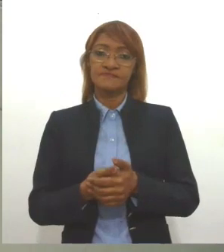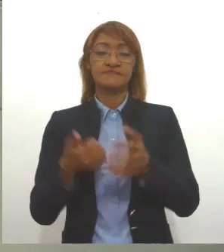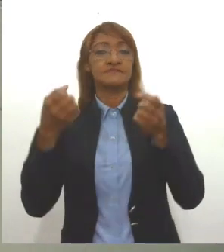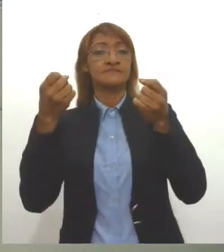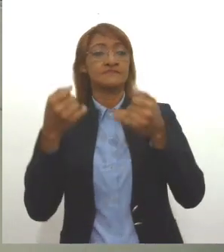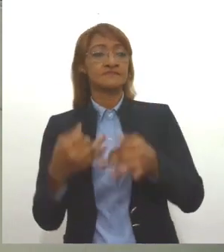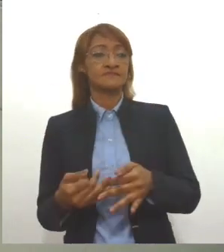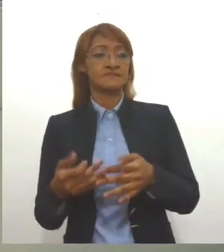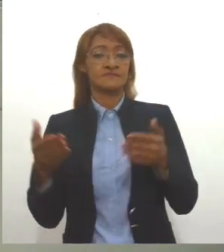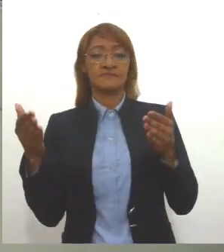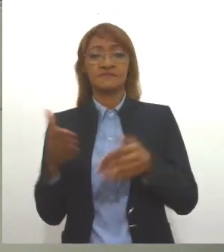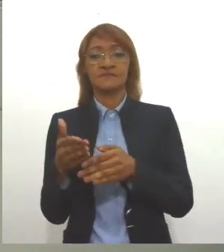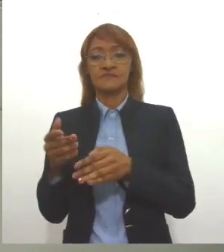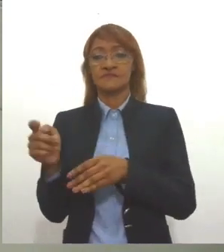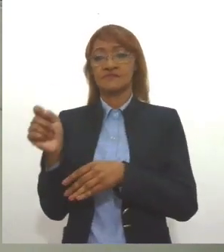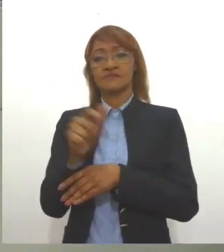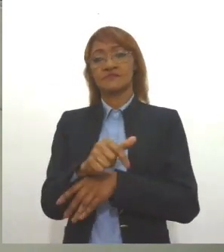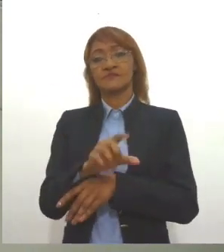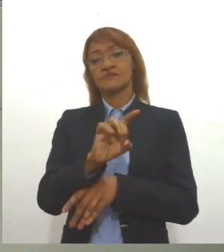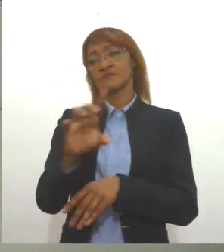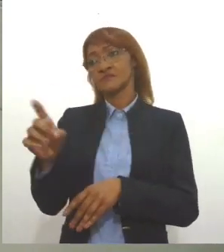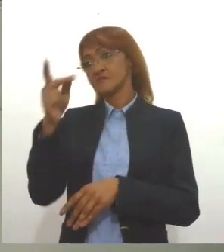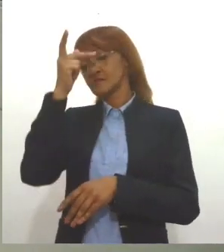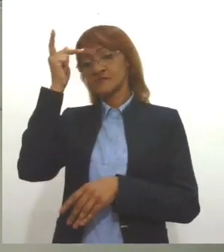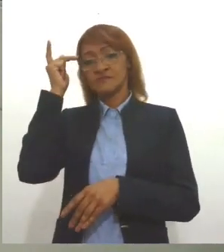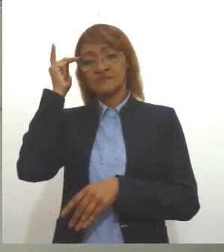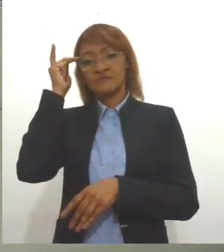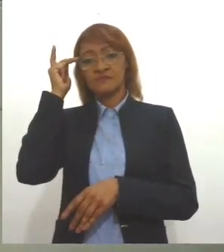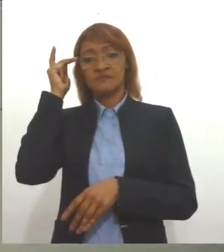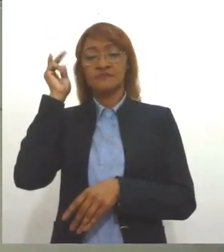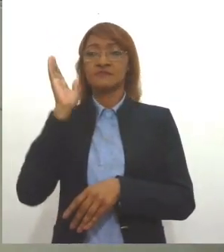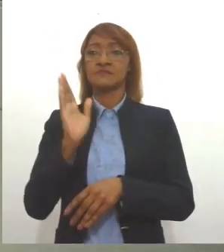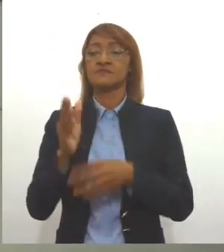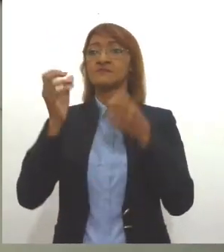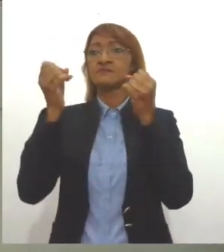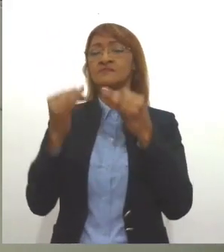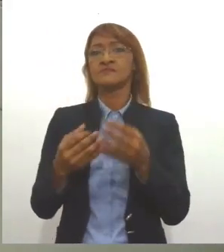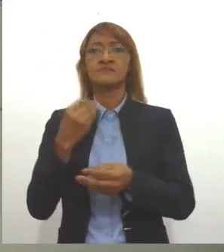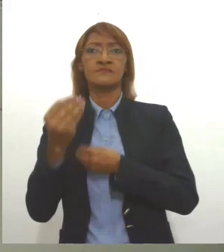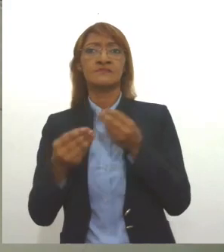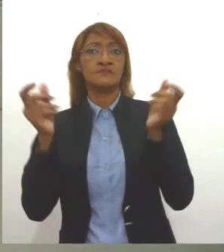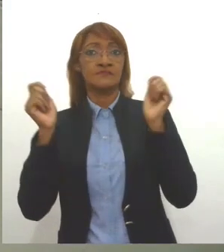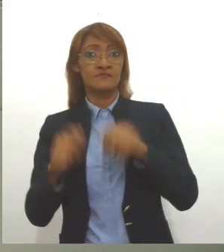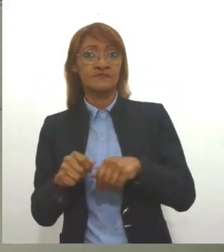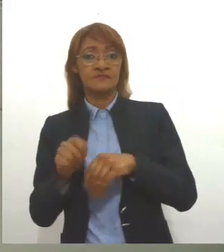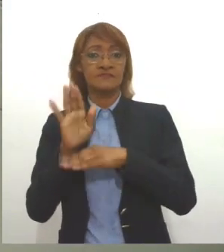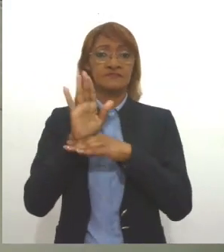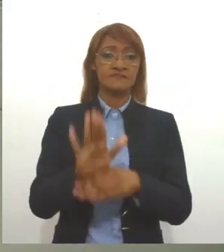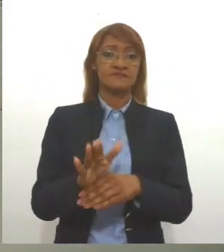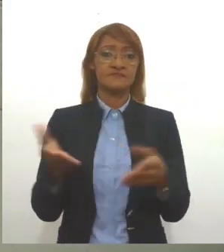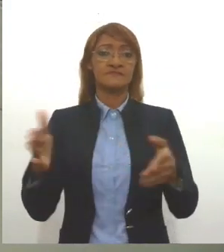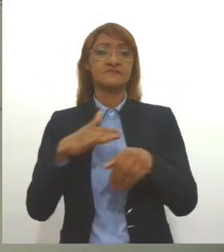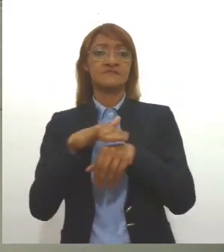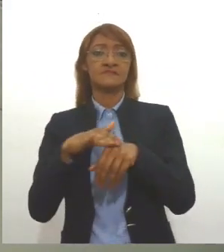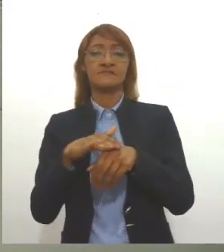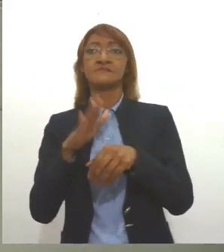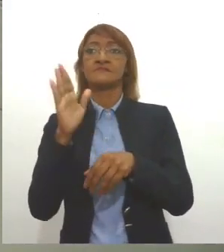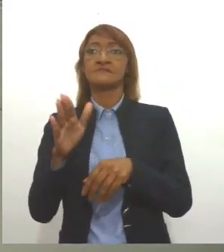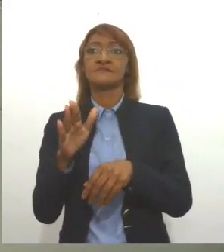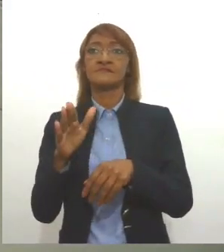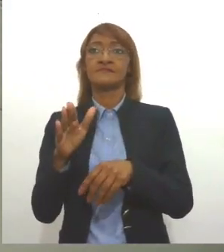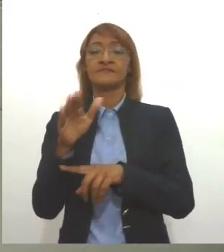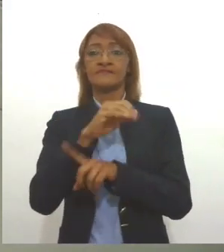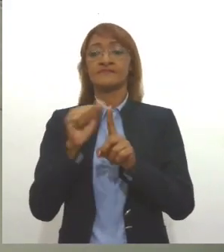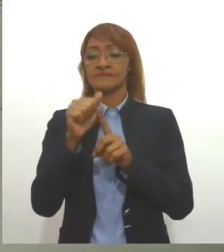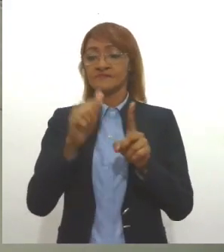sobre o auxílio ofertado a esses pacientes e explicar como a instituição pode ser ajudada, eu converso agora com a assistente social Maria